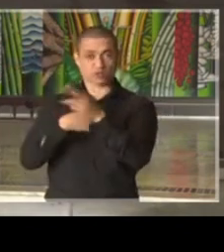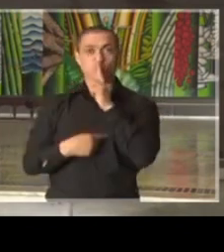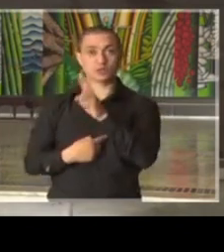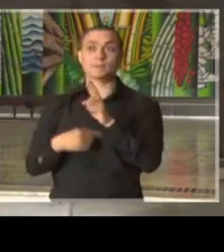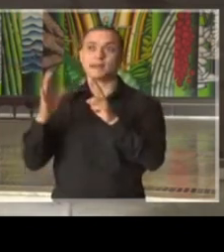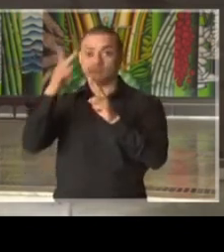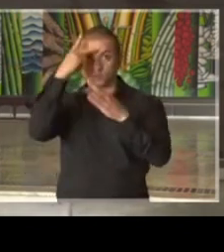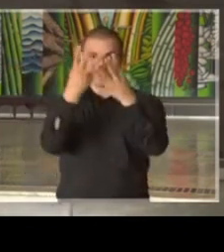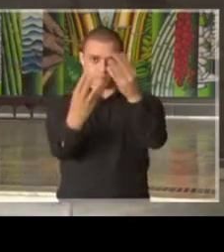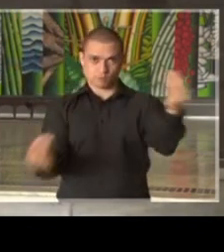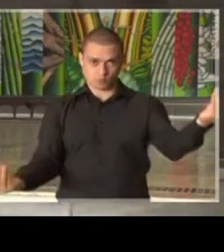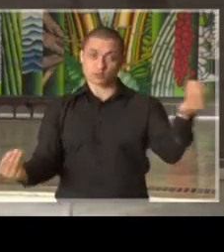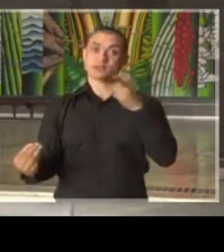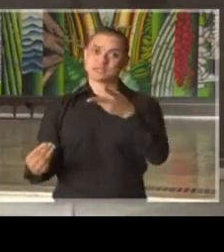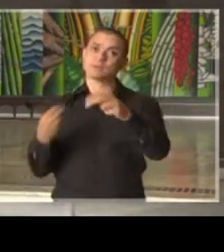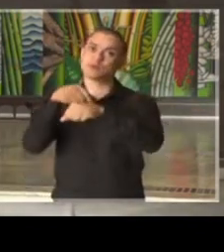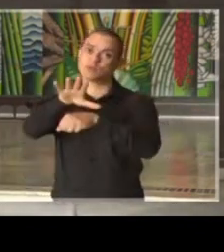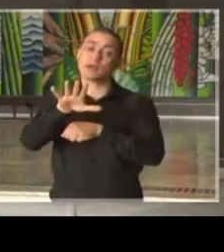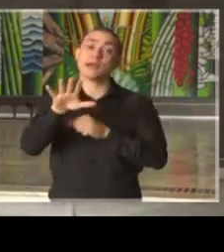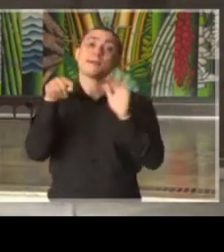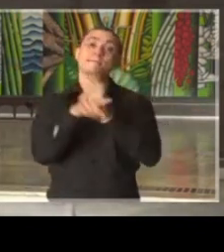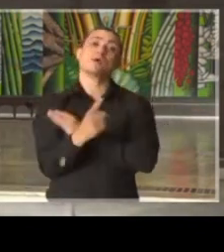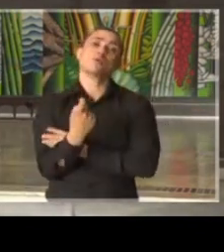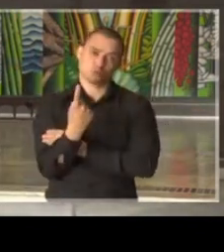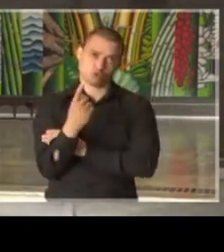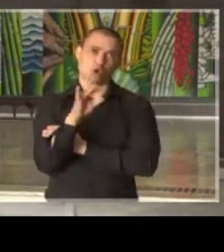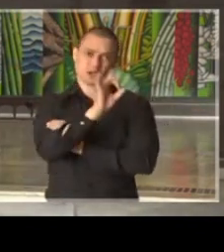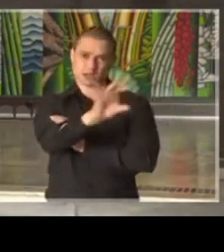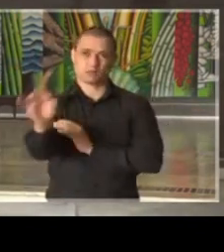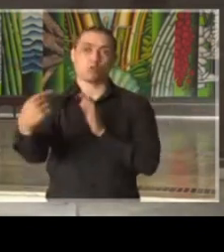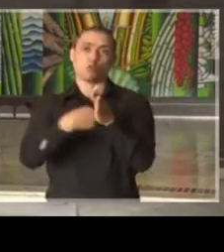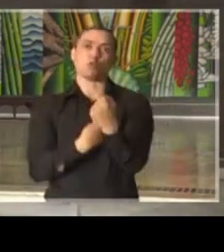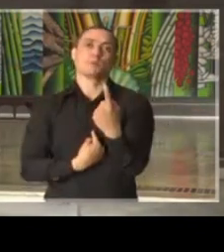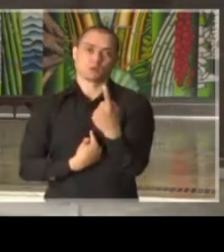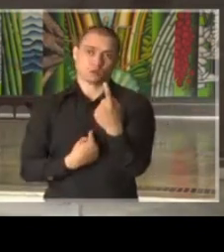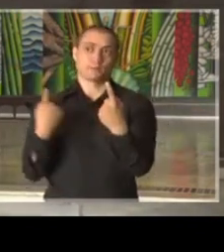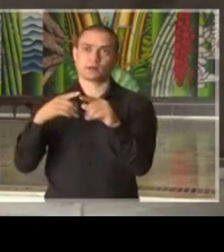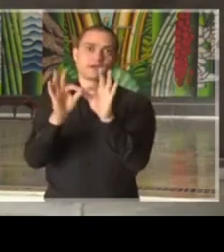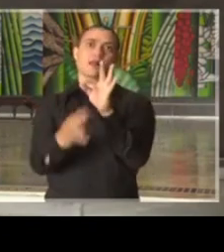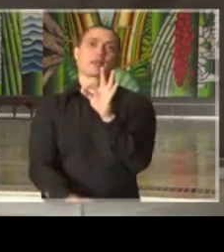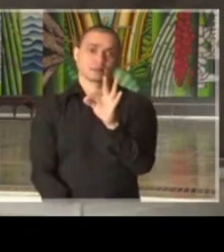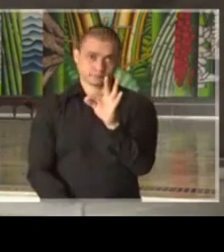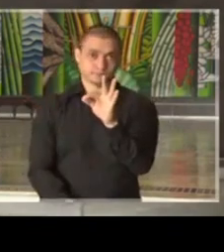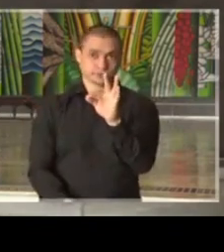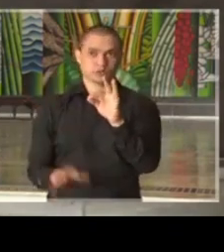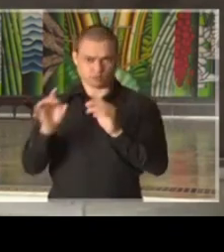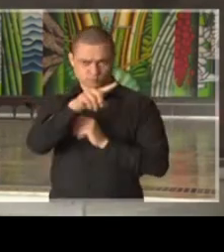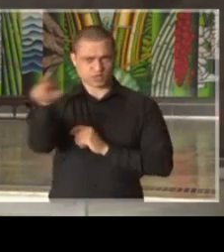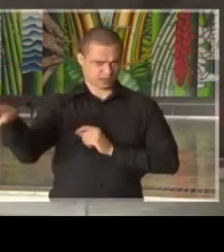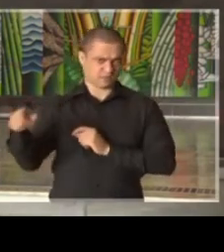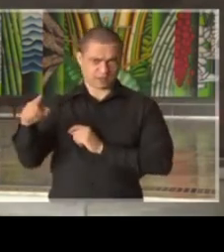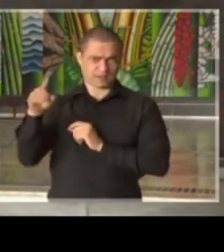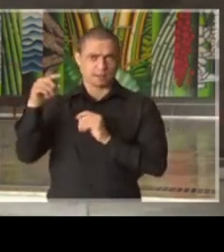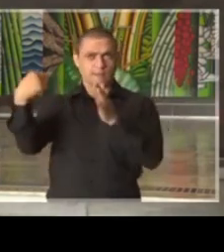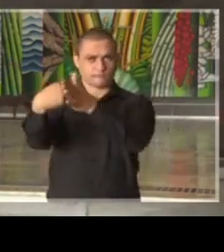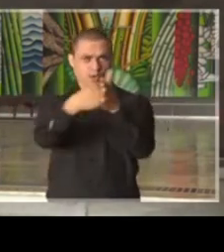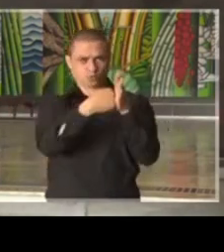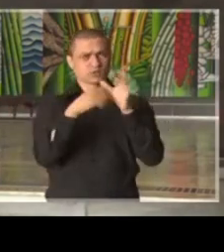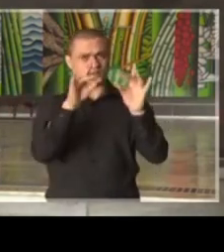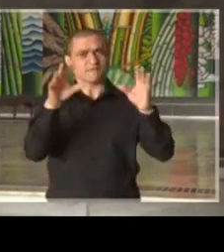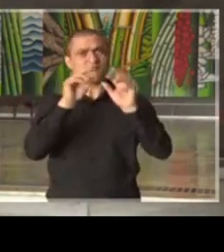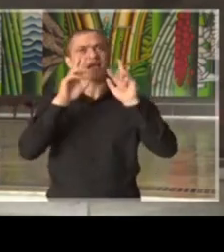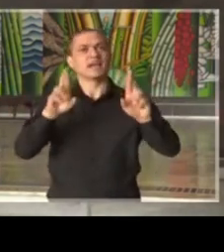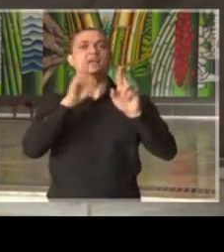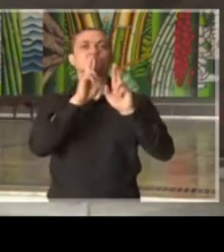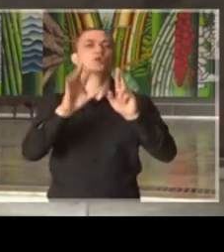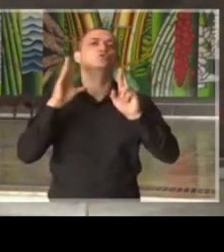um grande número, sempre a recomendação uma pergunta para o jornalista, imaginando que todos cobrirão com as suas perguntas todas as